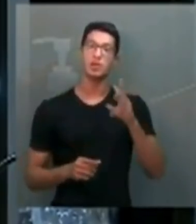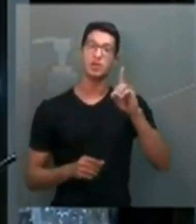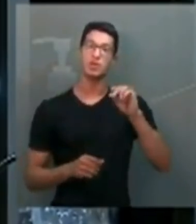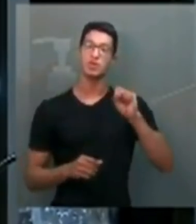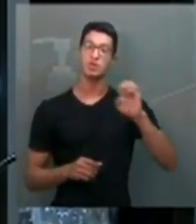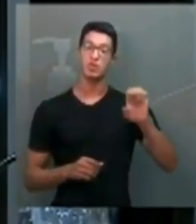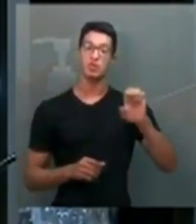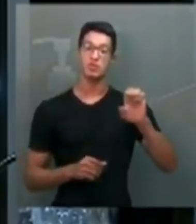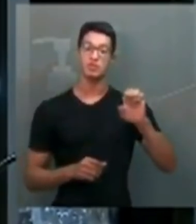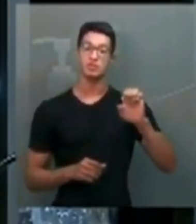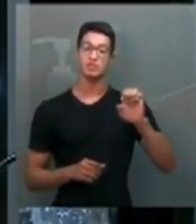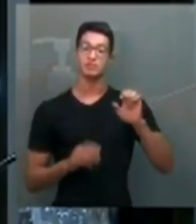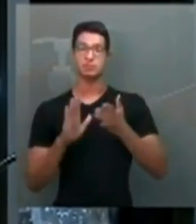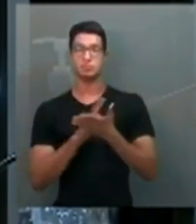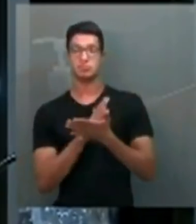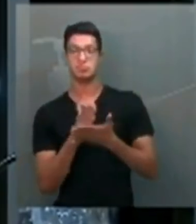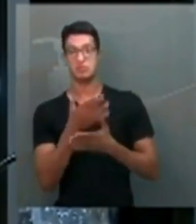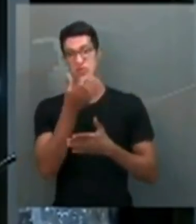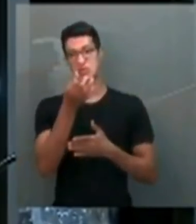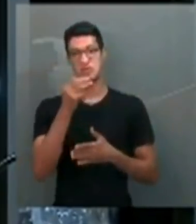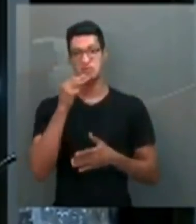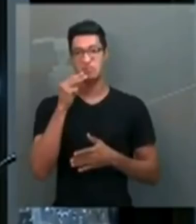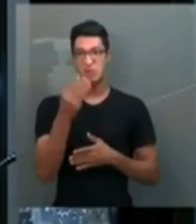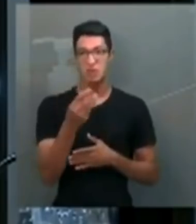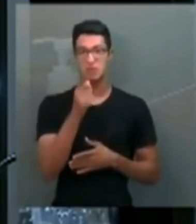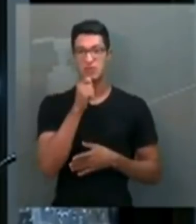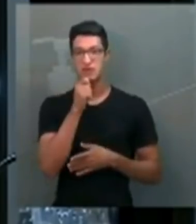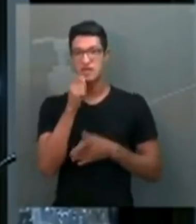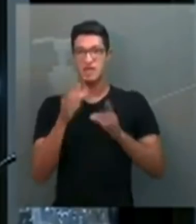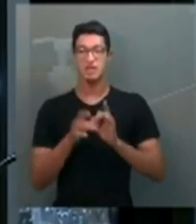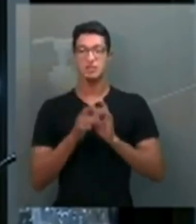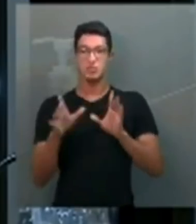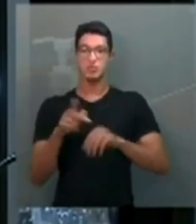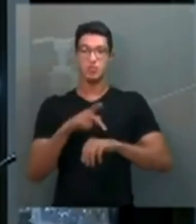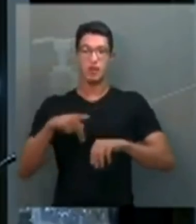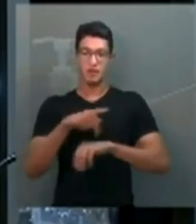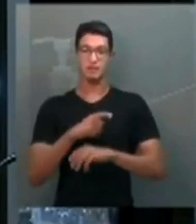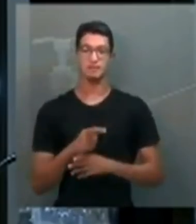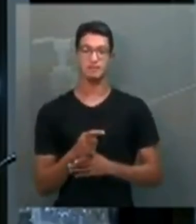lhe responder, algo em torno de 6 milhões de doses ainda estão disponíveis no país.